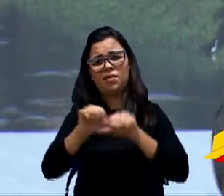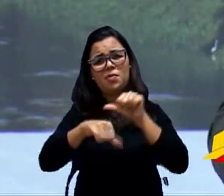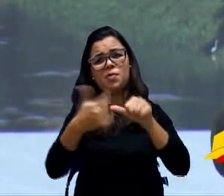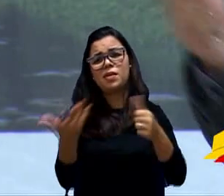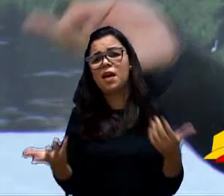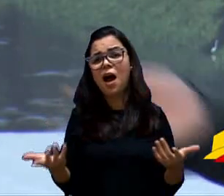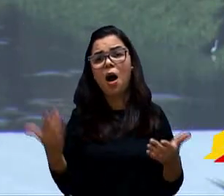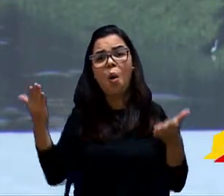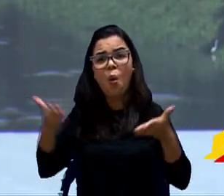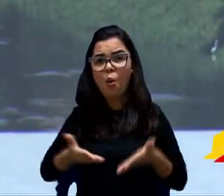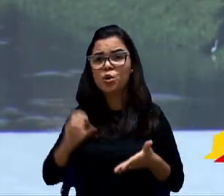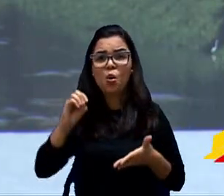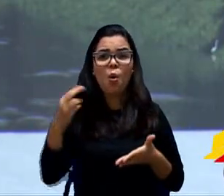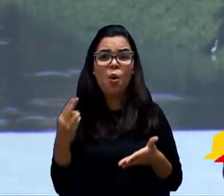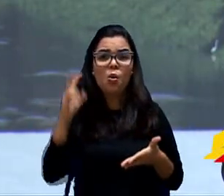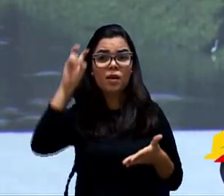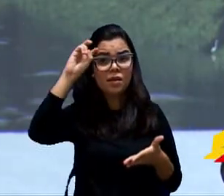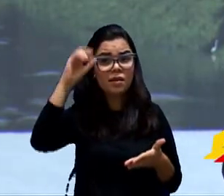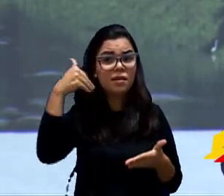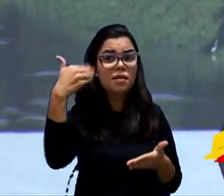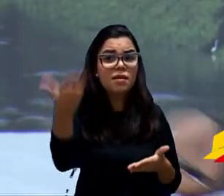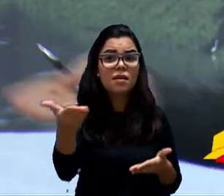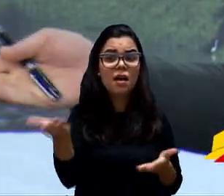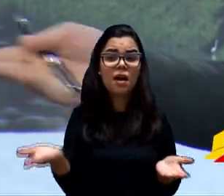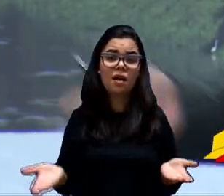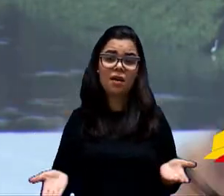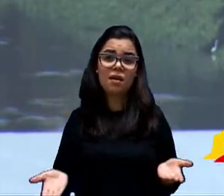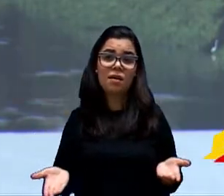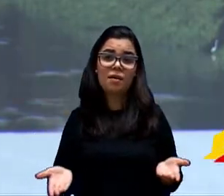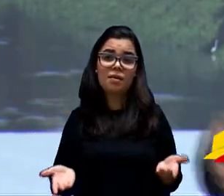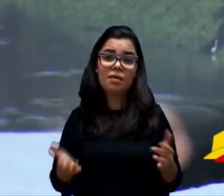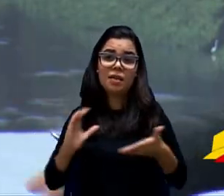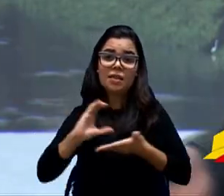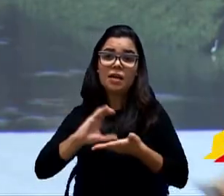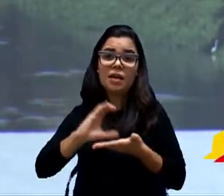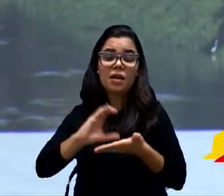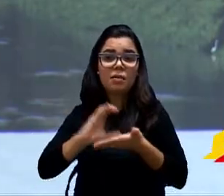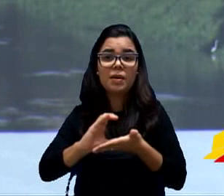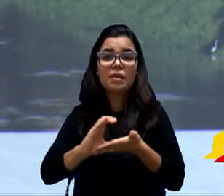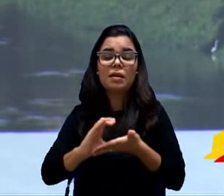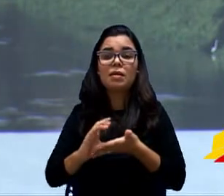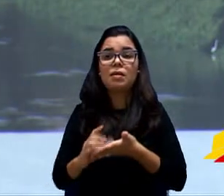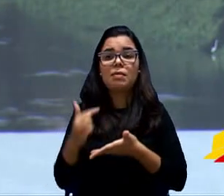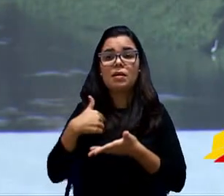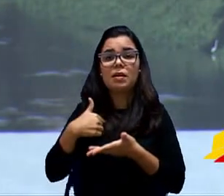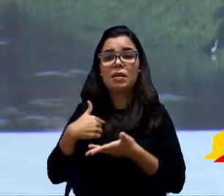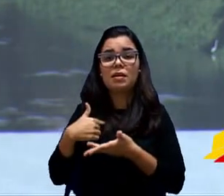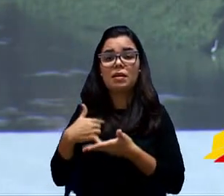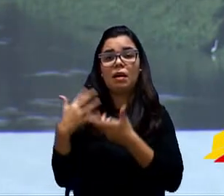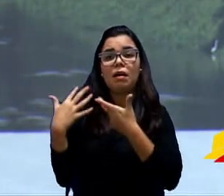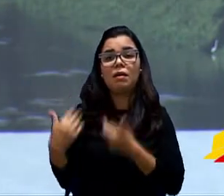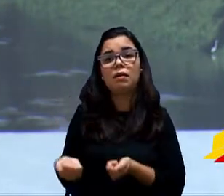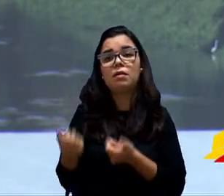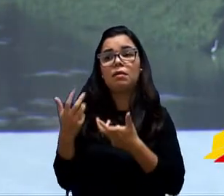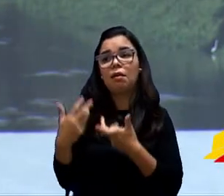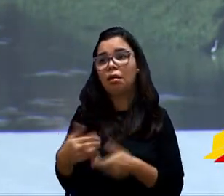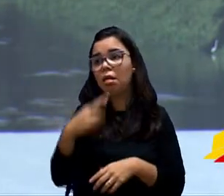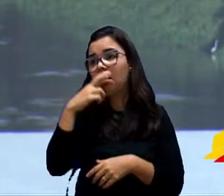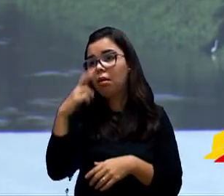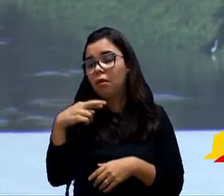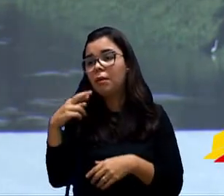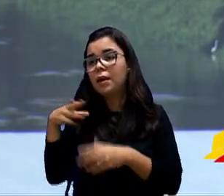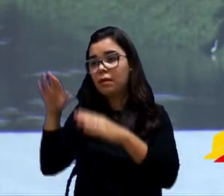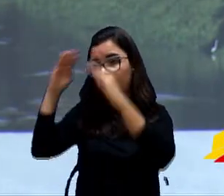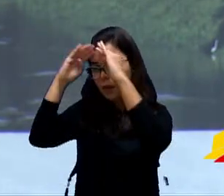de votar hoje e votar quinta-feira? Parece que a Câmara Municipal tem que ficar se rendendo às vontades do prefeito, à vontade do líder do prefeito.